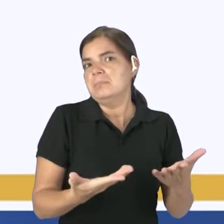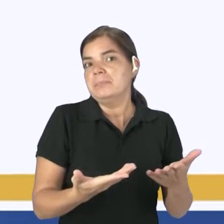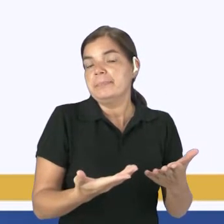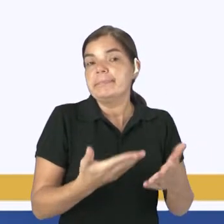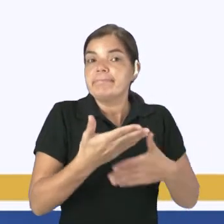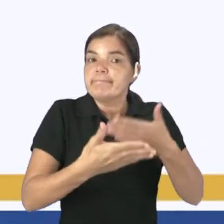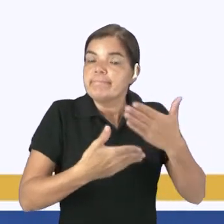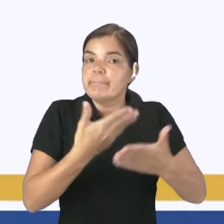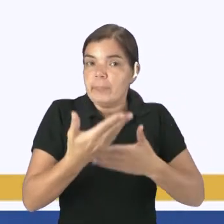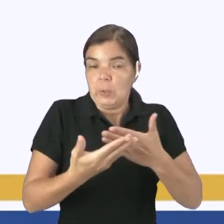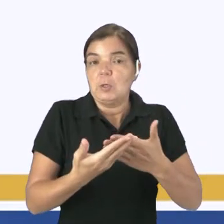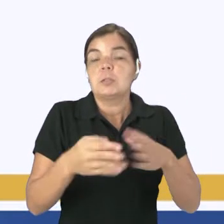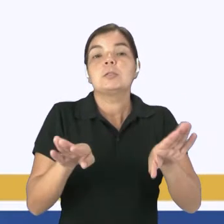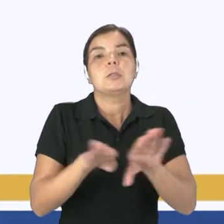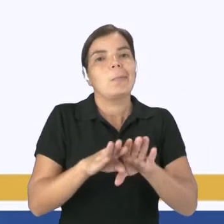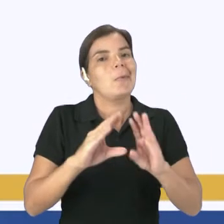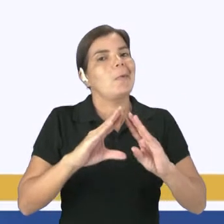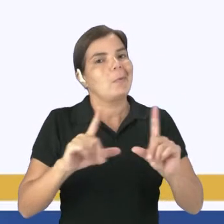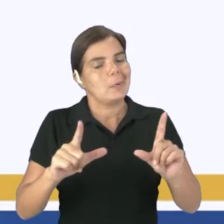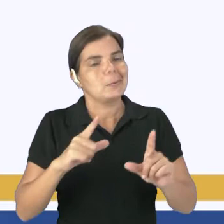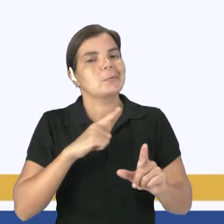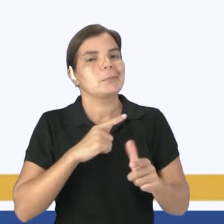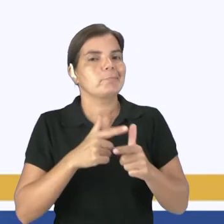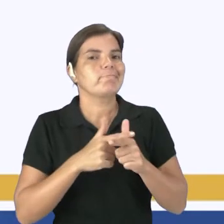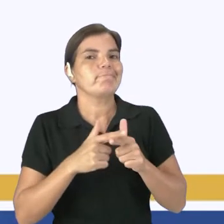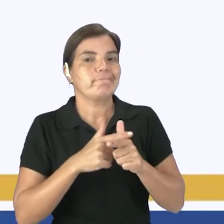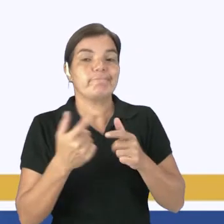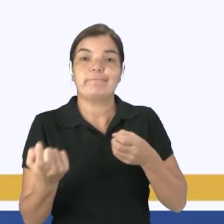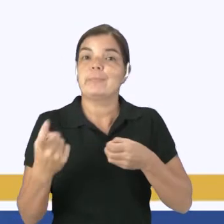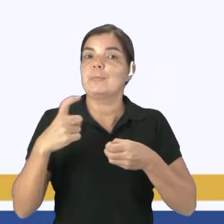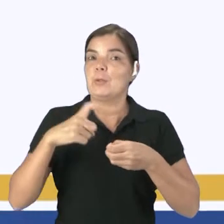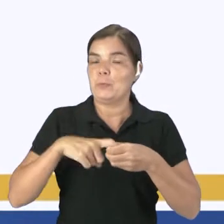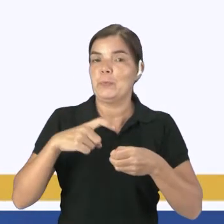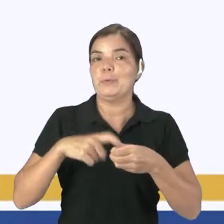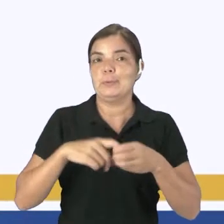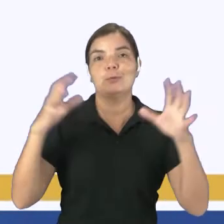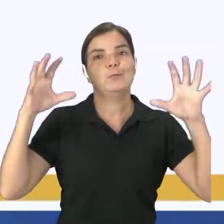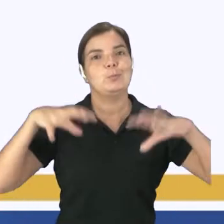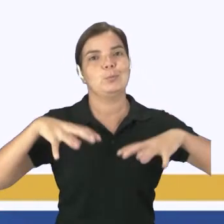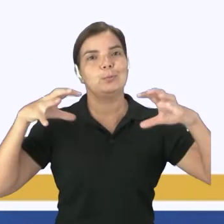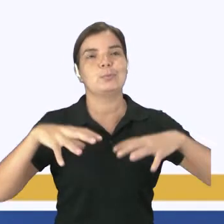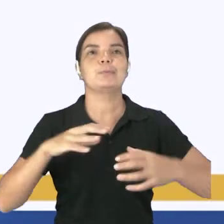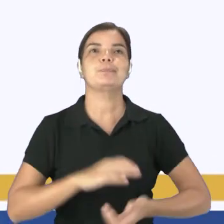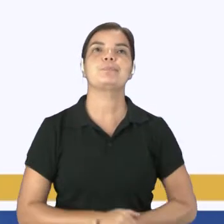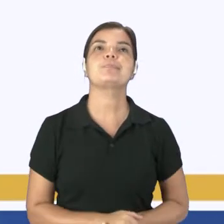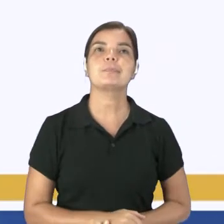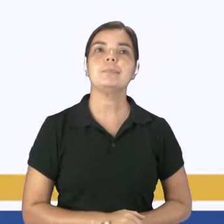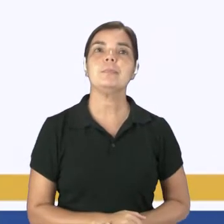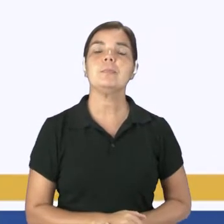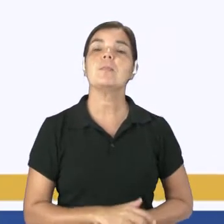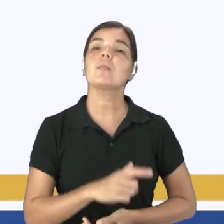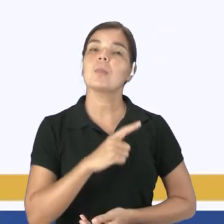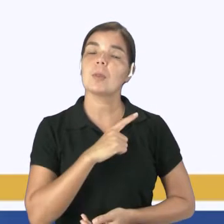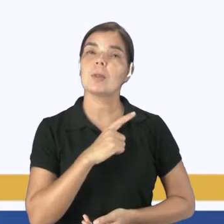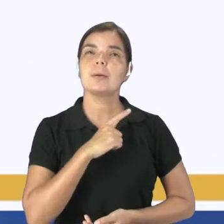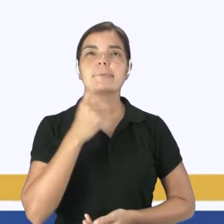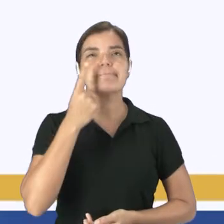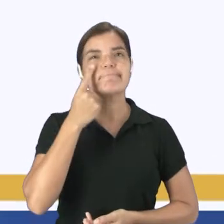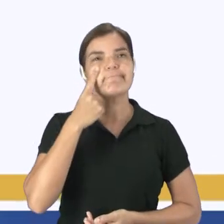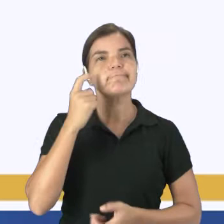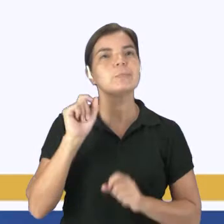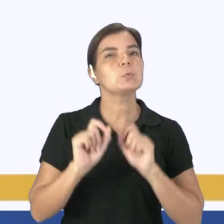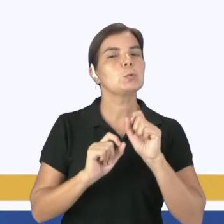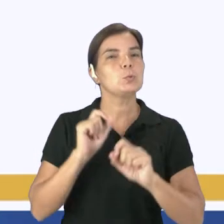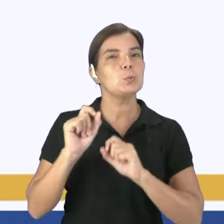reciclagem, é claro que, em algum determinado momento, ele pode acabar voltando. E aqui, a gente pode observar aí